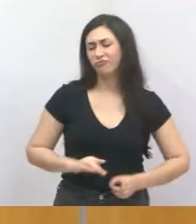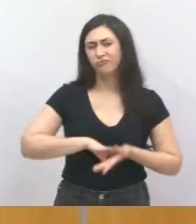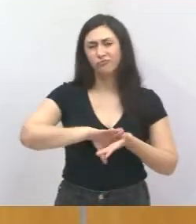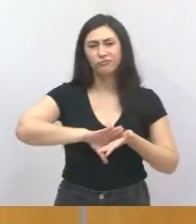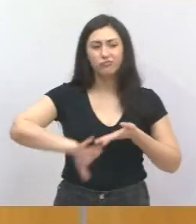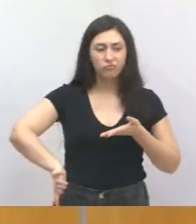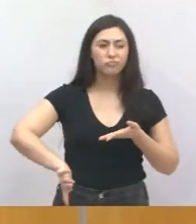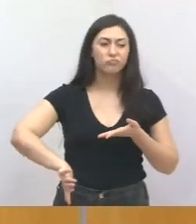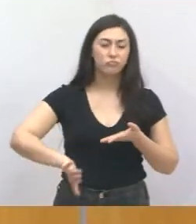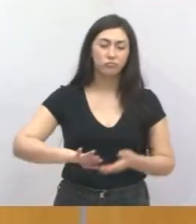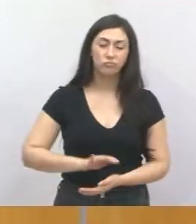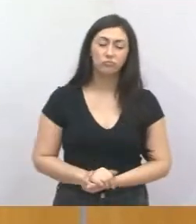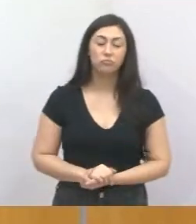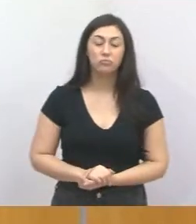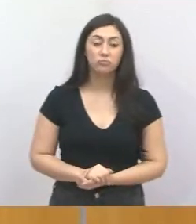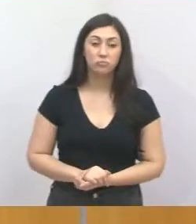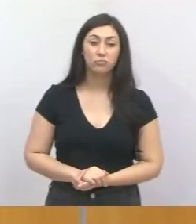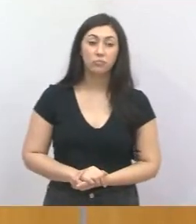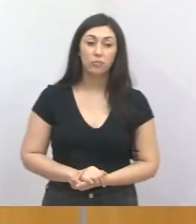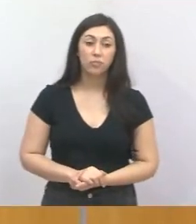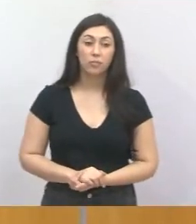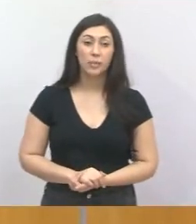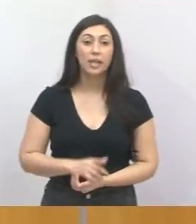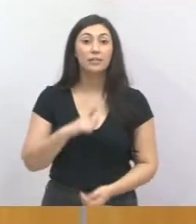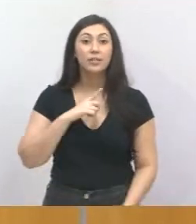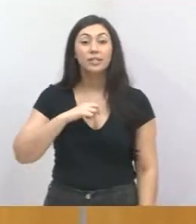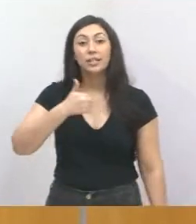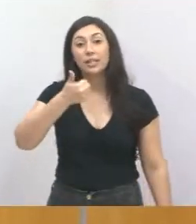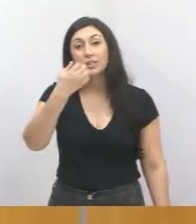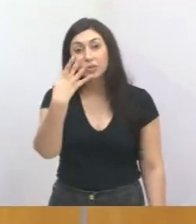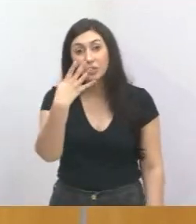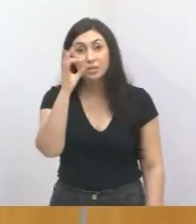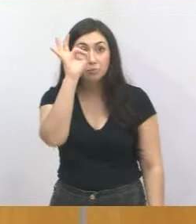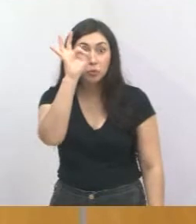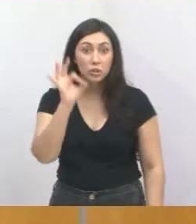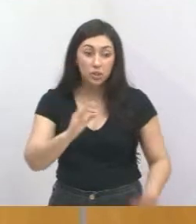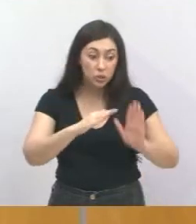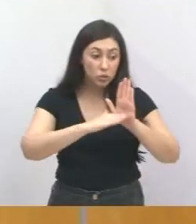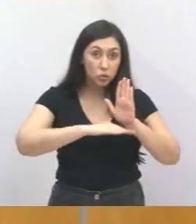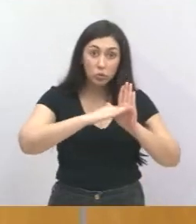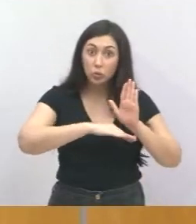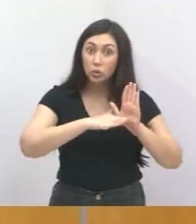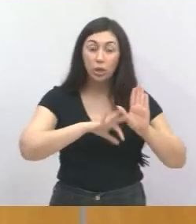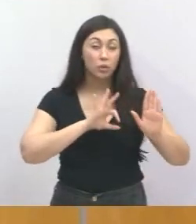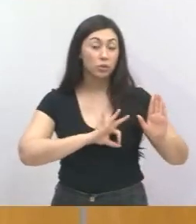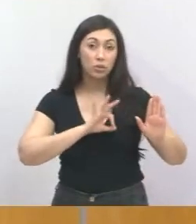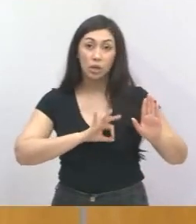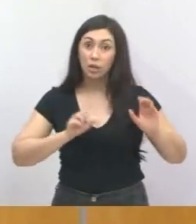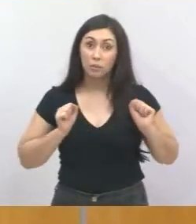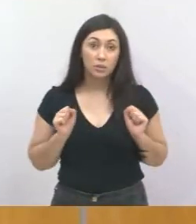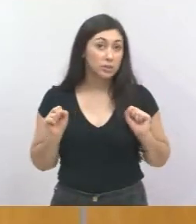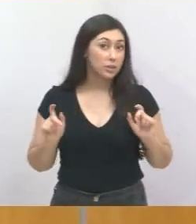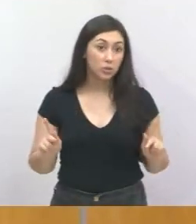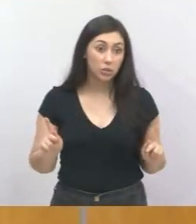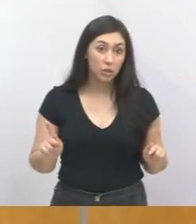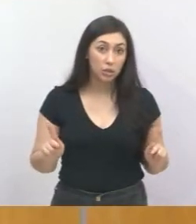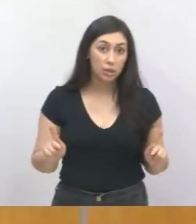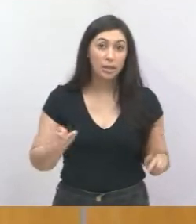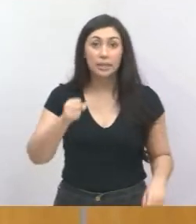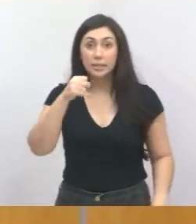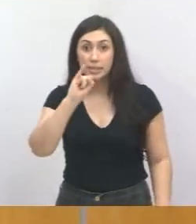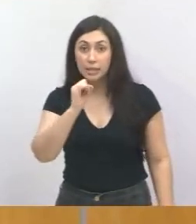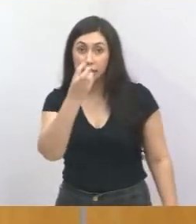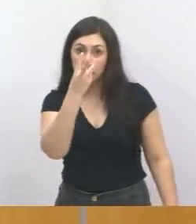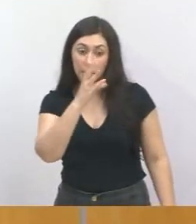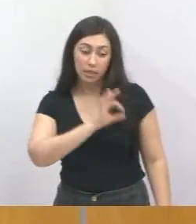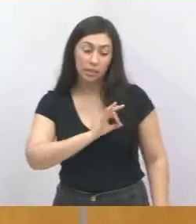servidor público aposentado, né? Vai ter 14% descontado dos seus proventos, aqueles que ganham acima de três salários mínimos,